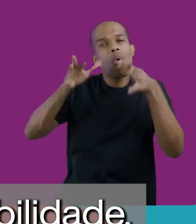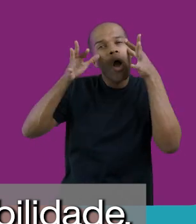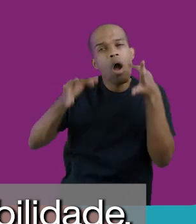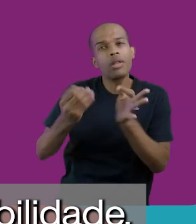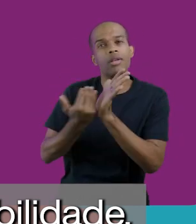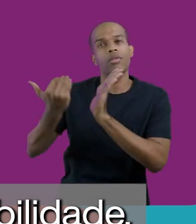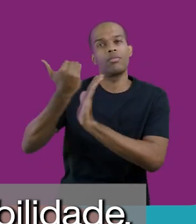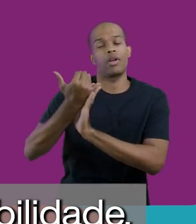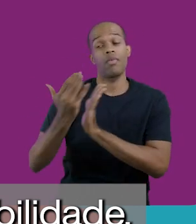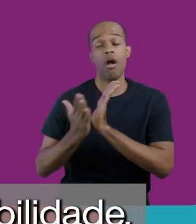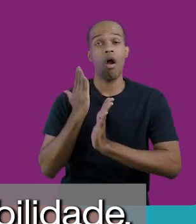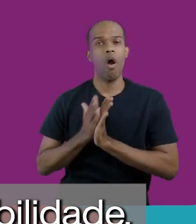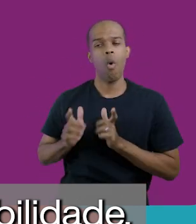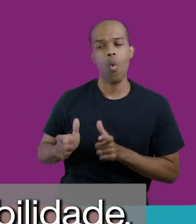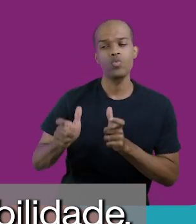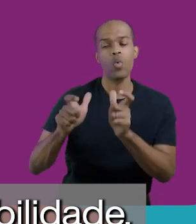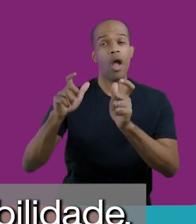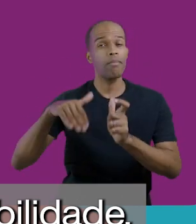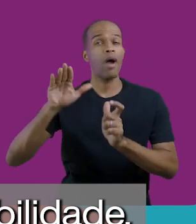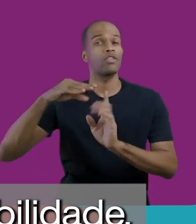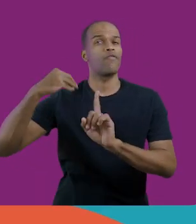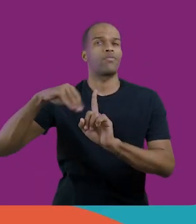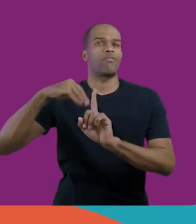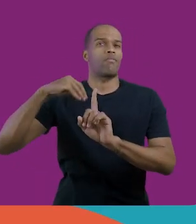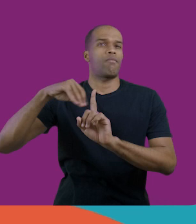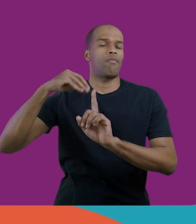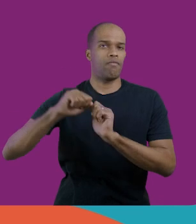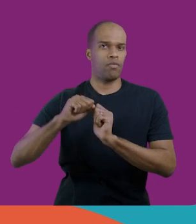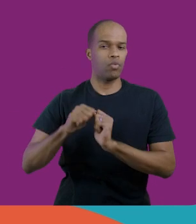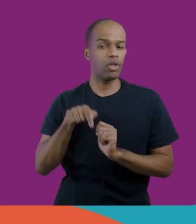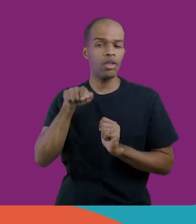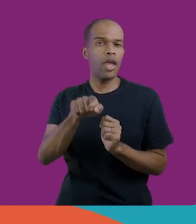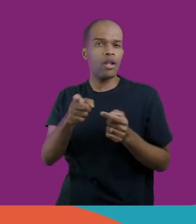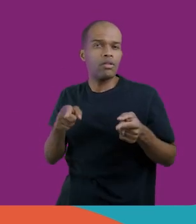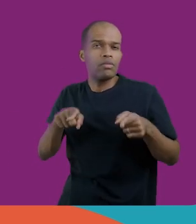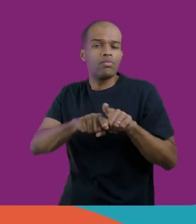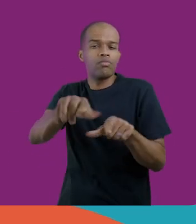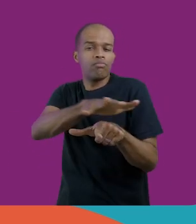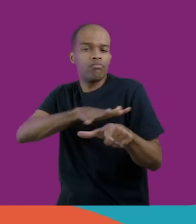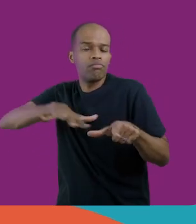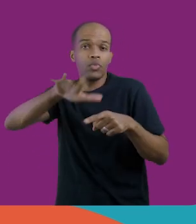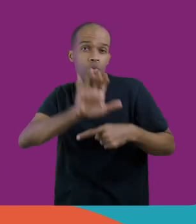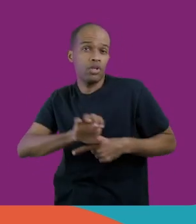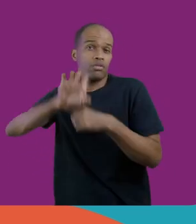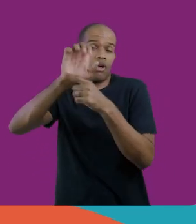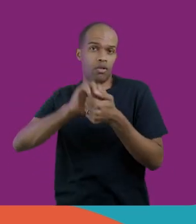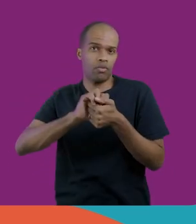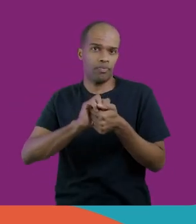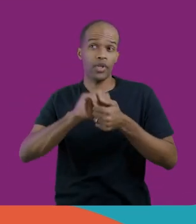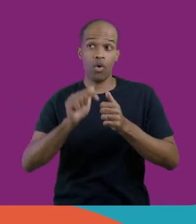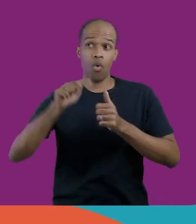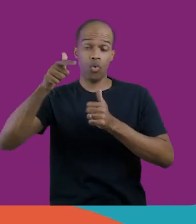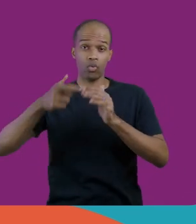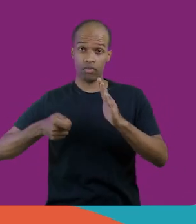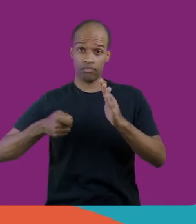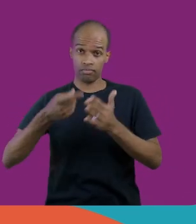atenção para locais de vulnerabilidade que estavam integrando os territórios do Estado Presente, que recebiam